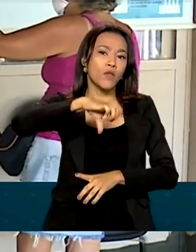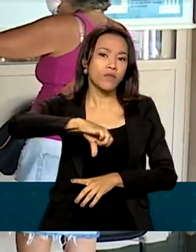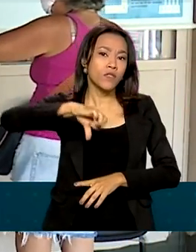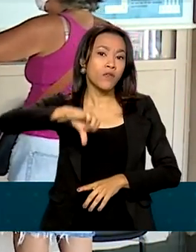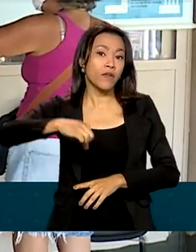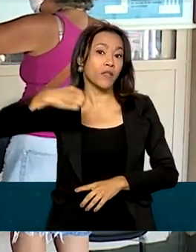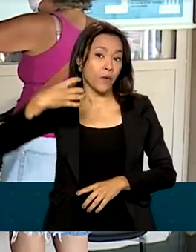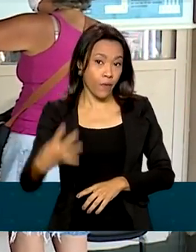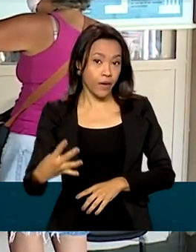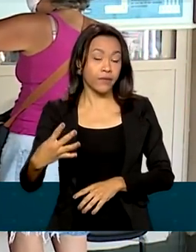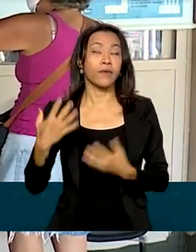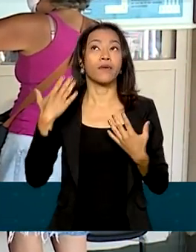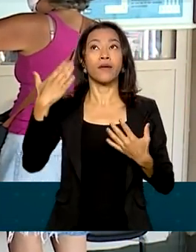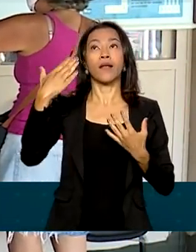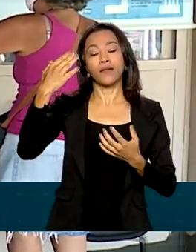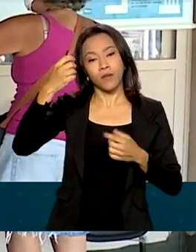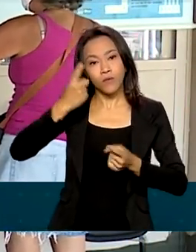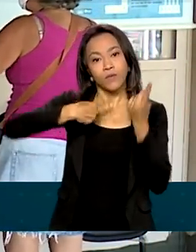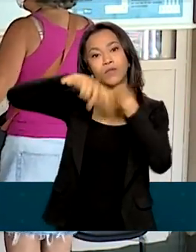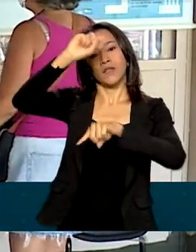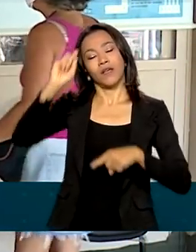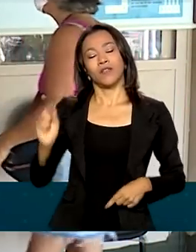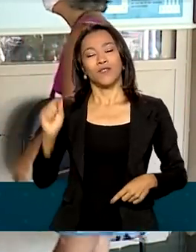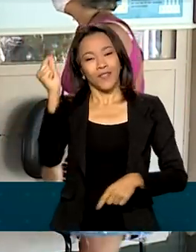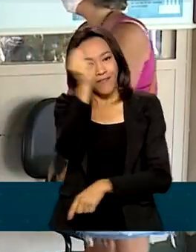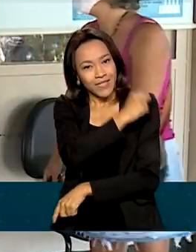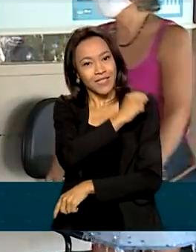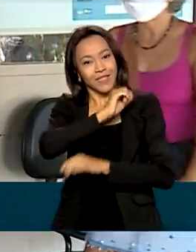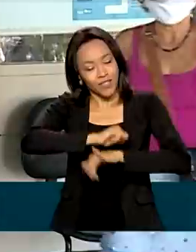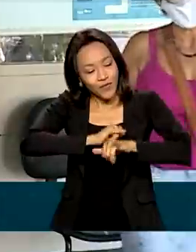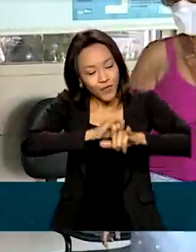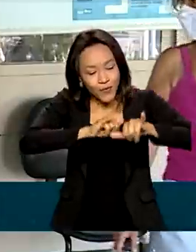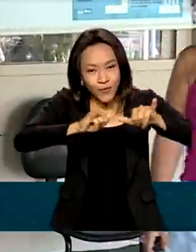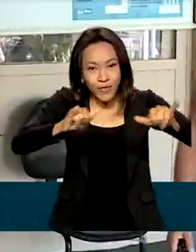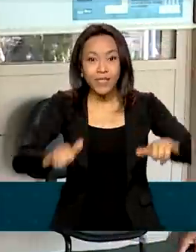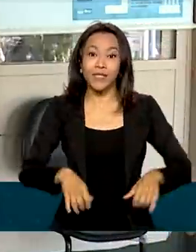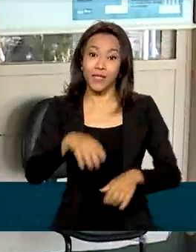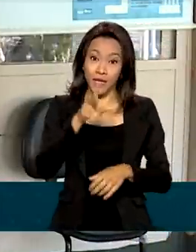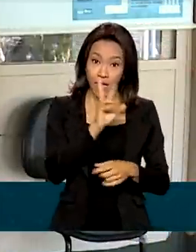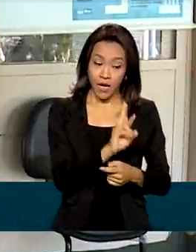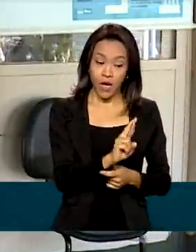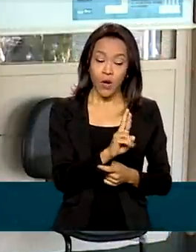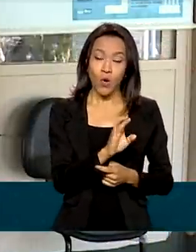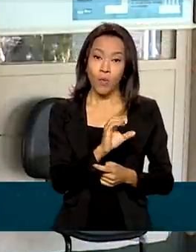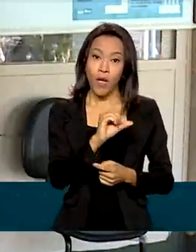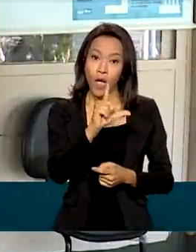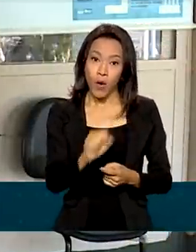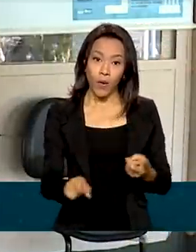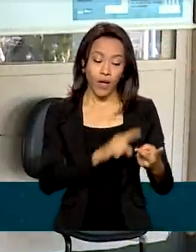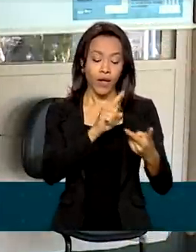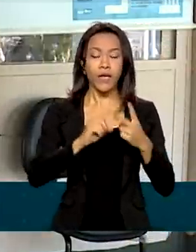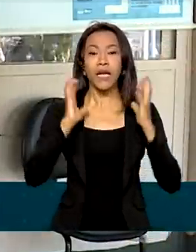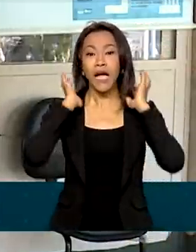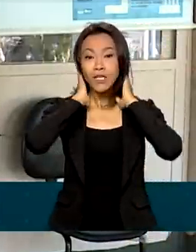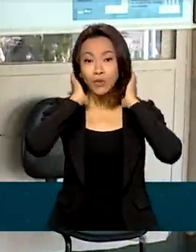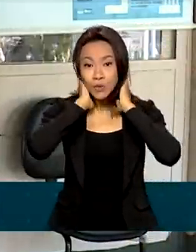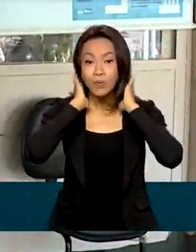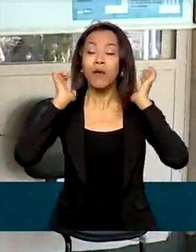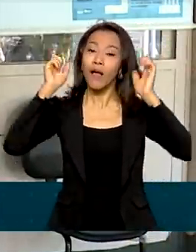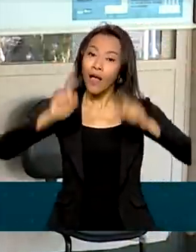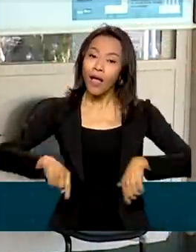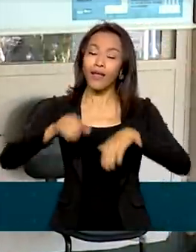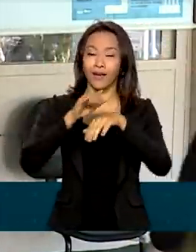graças ao sucesso da campanha de vacinação. Rubéola e cachumba também são exemplos de doenças